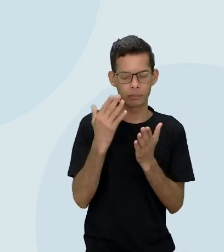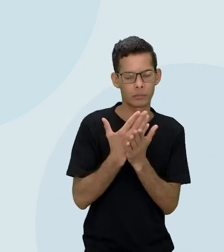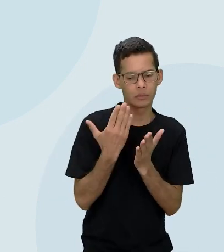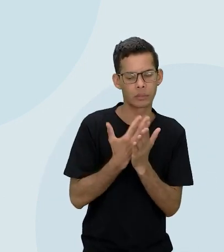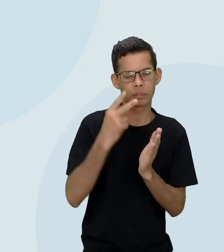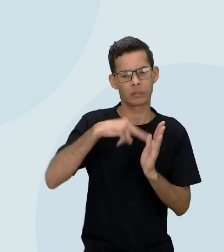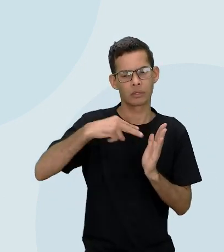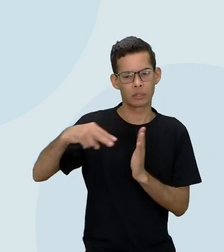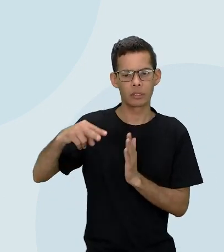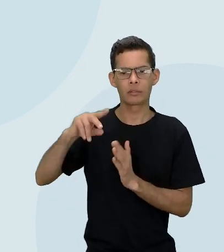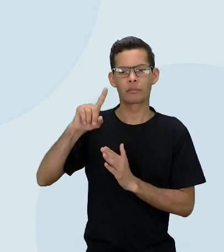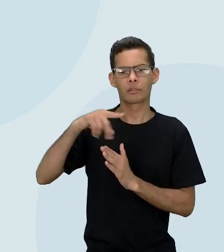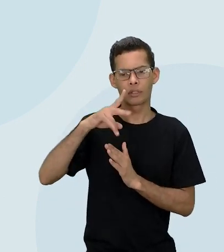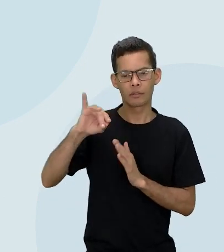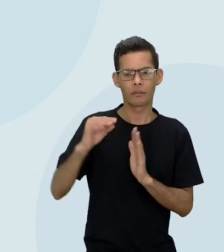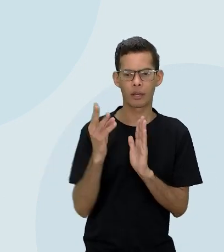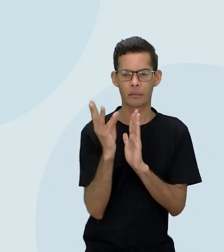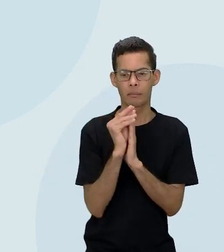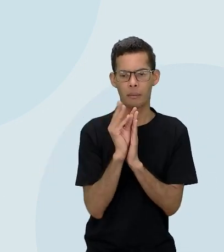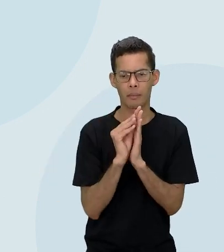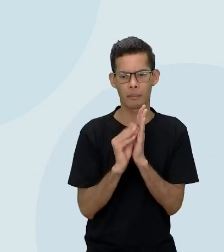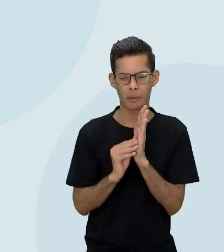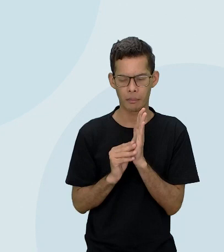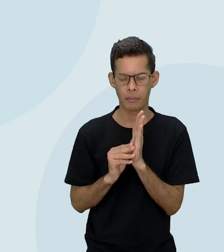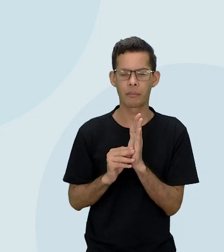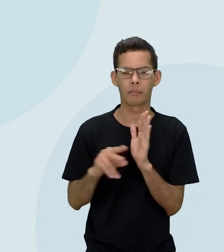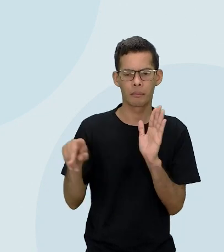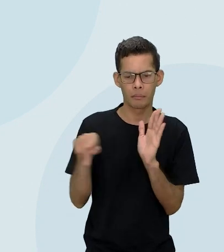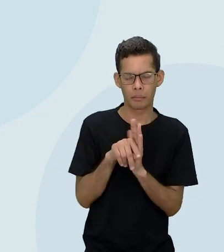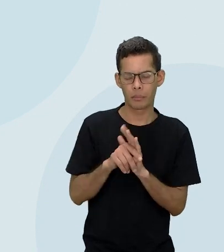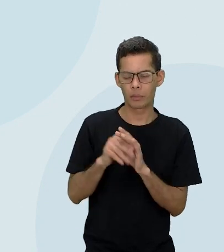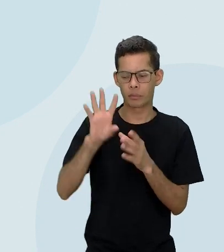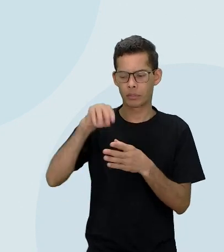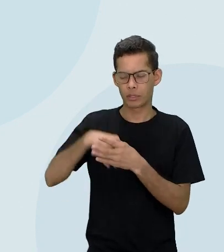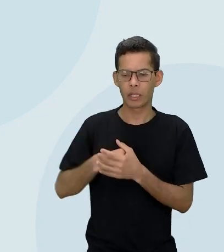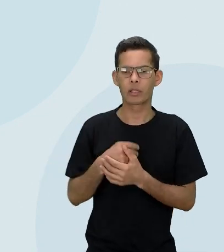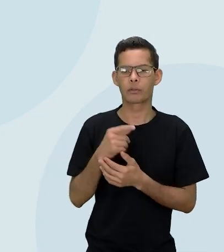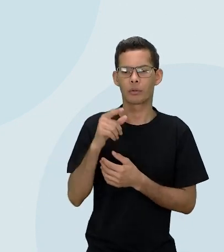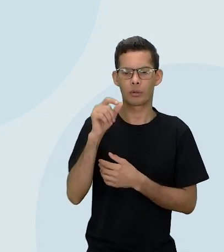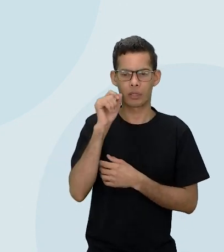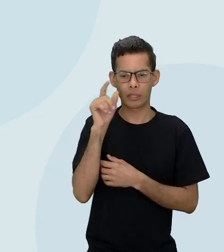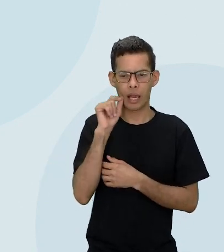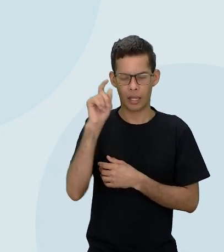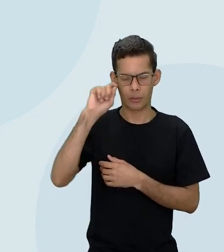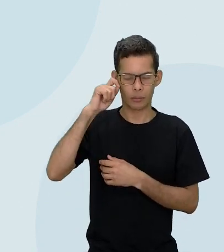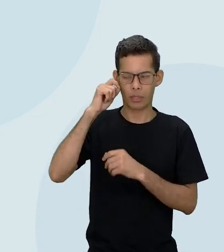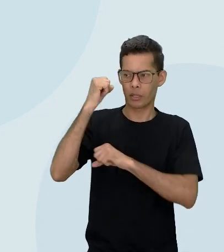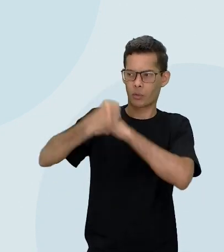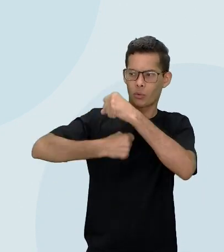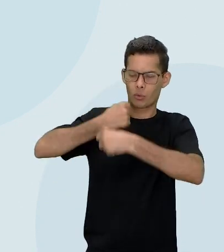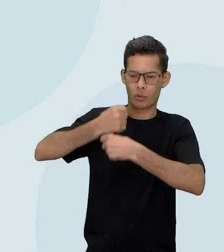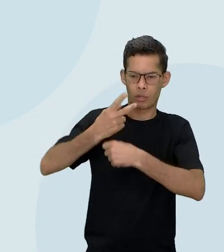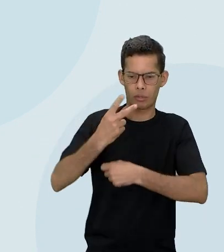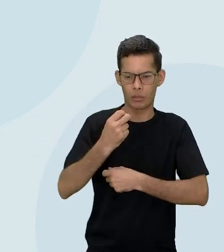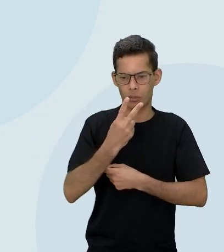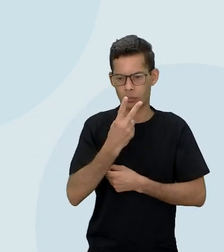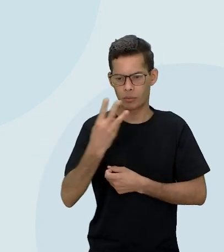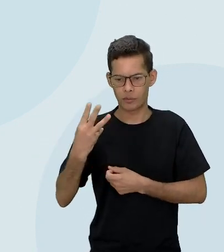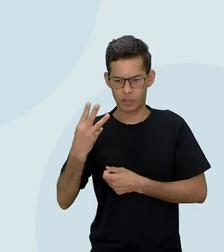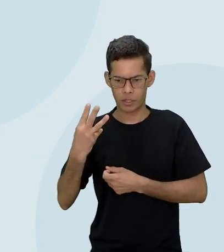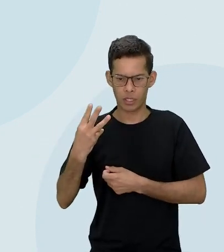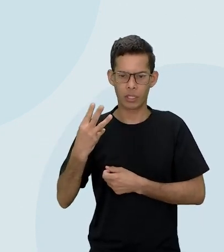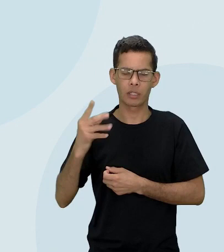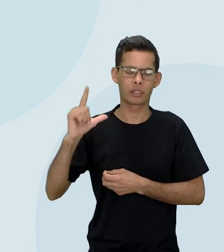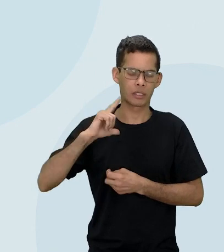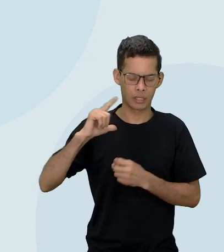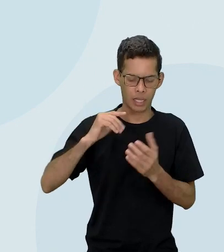que irão compor o cronograma de leituras do clube Gato Preto em 2023 então são 16